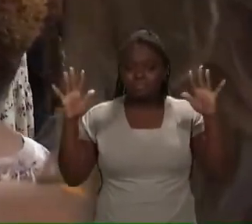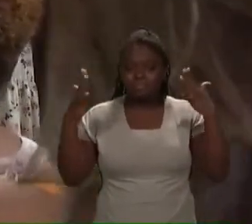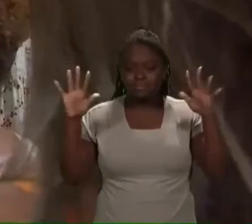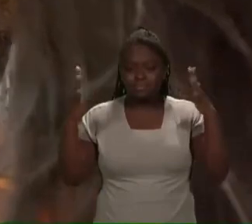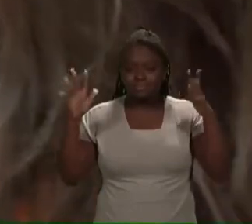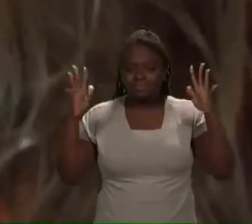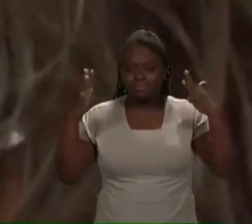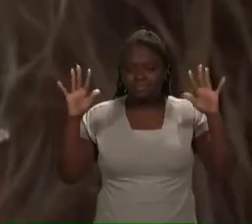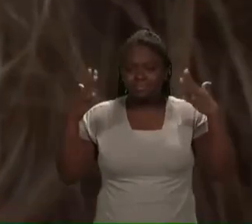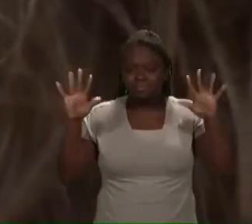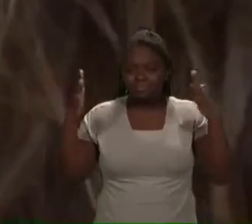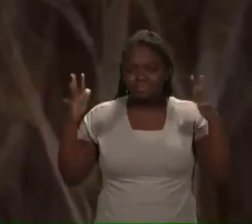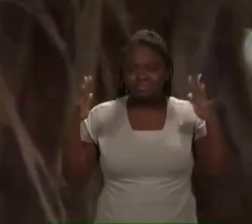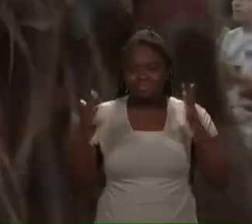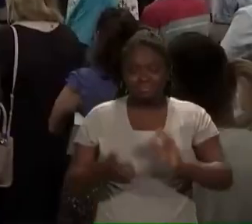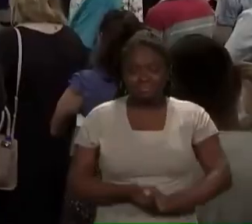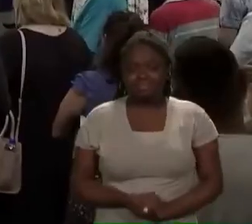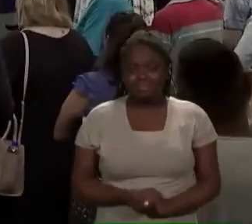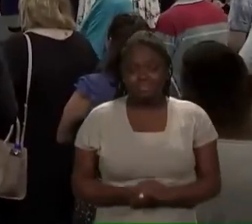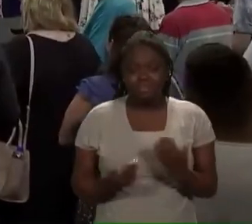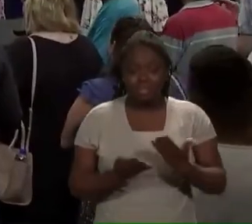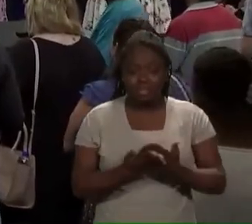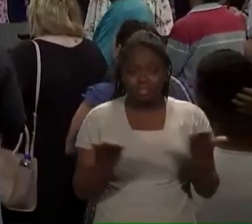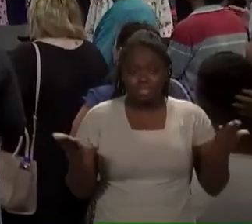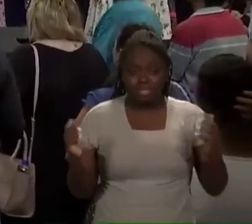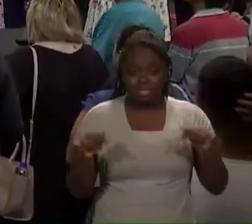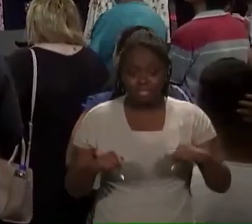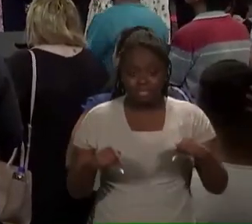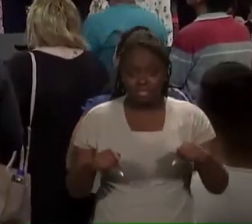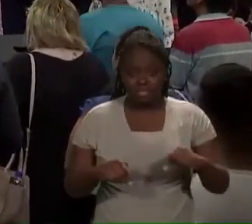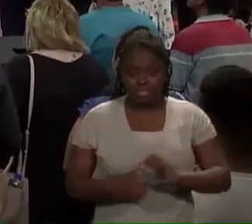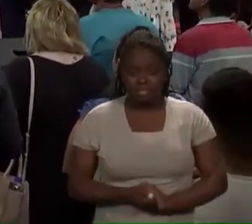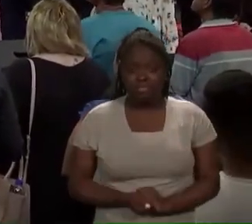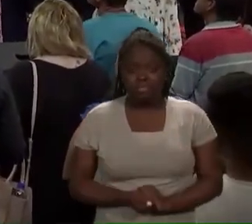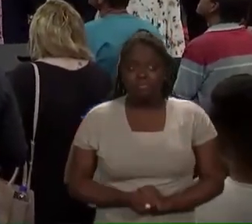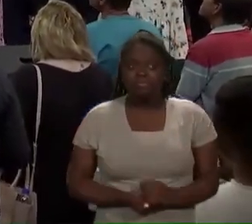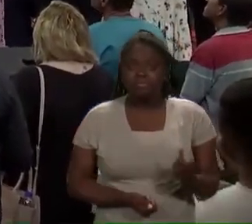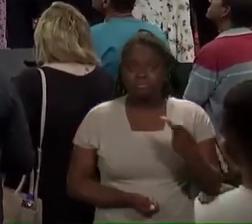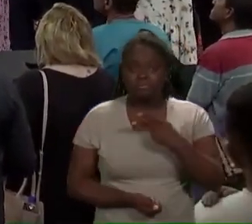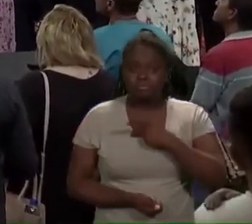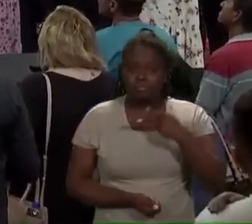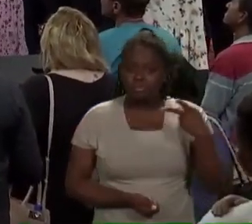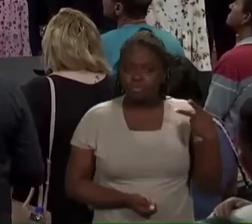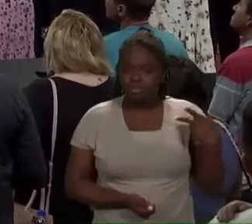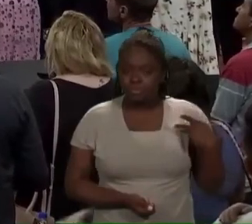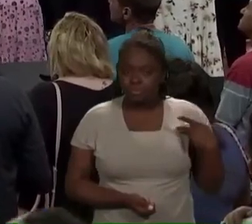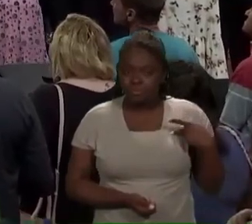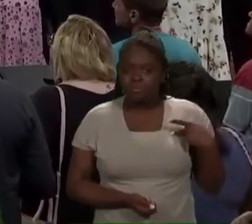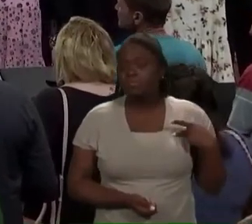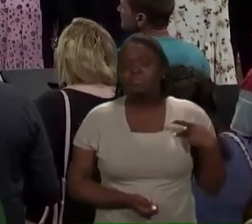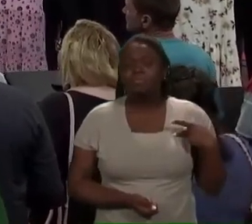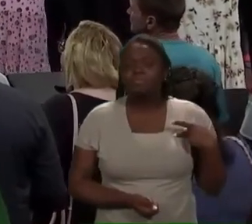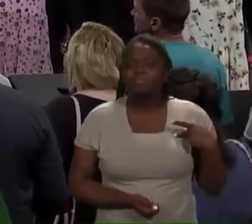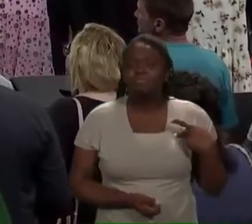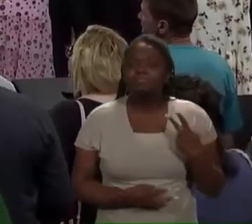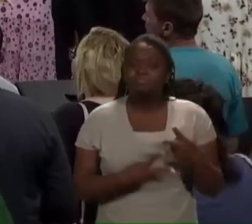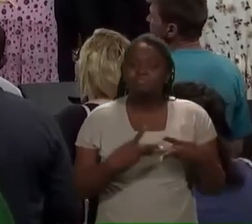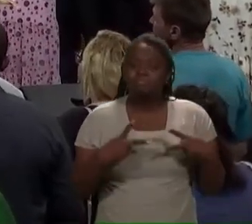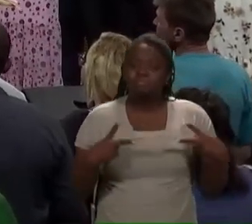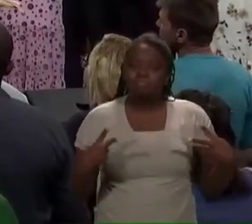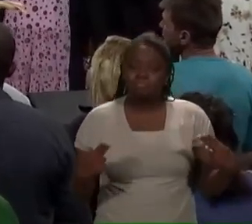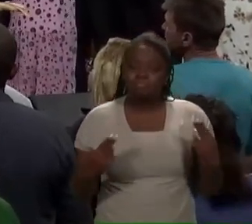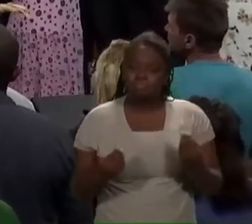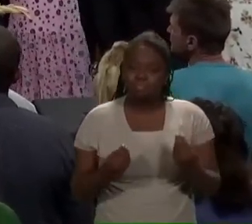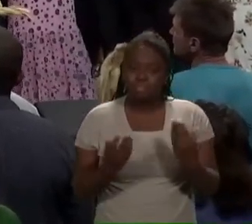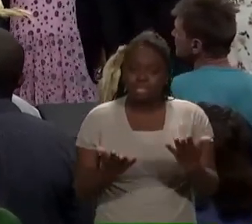A vocês que estão aqui na frente. Os nossos pastores. Vão te dar um presente.